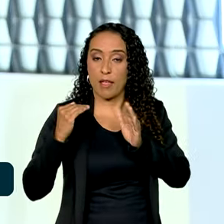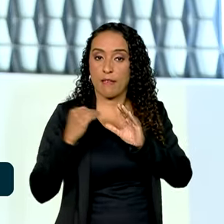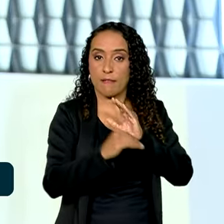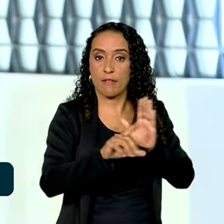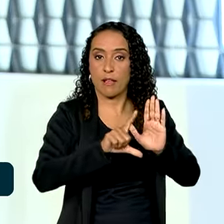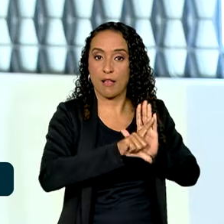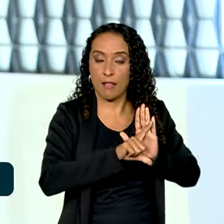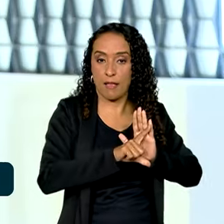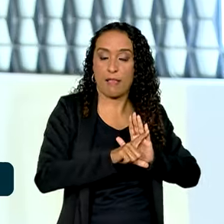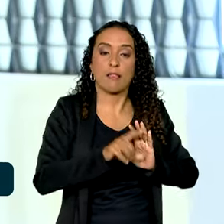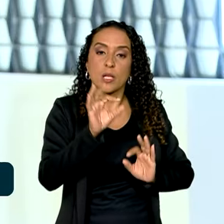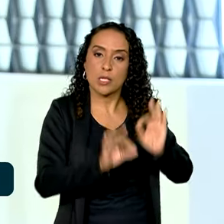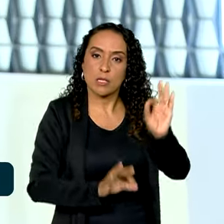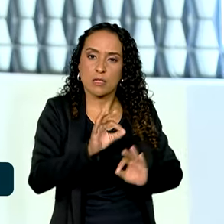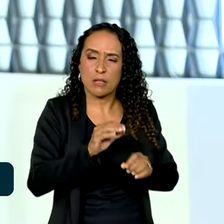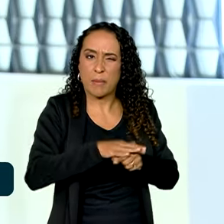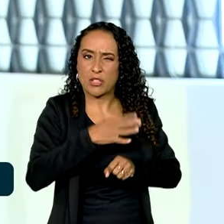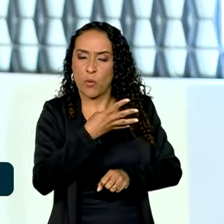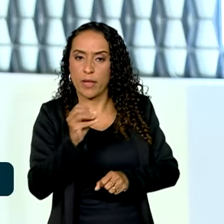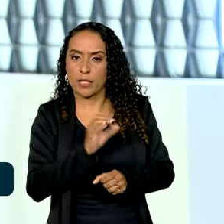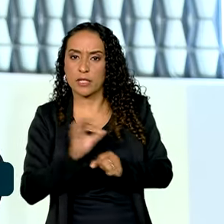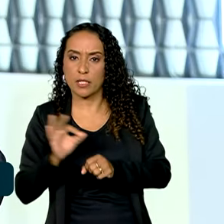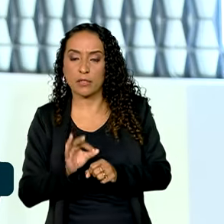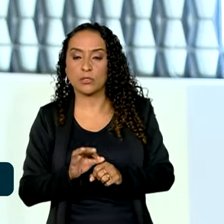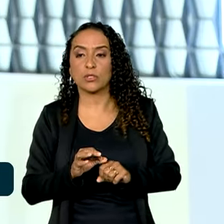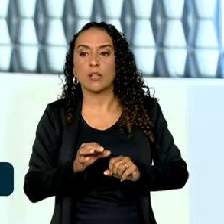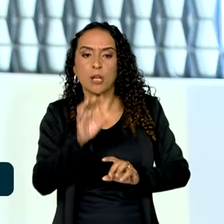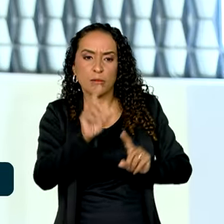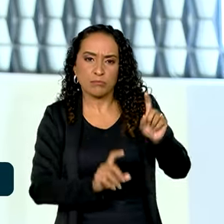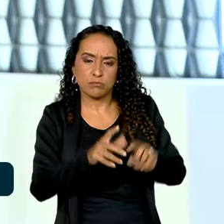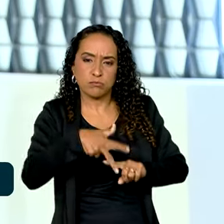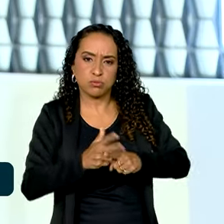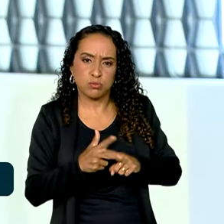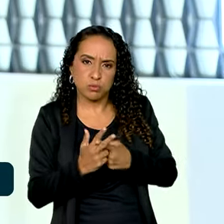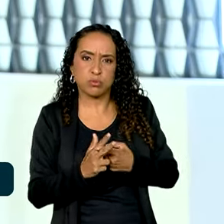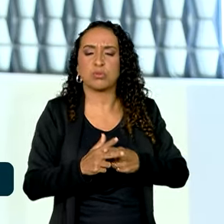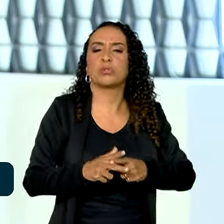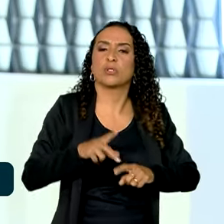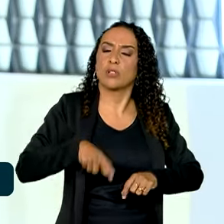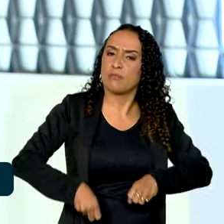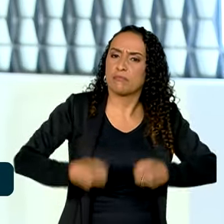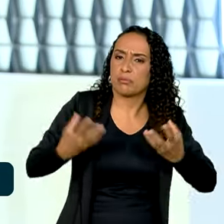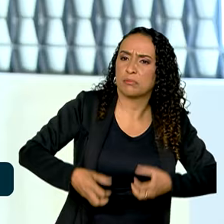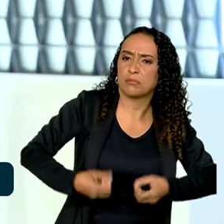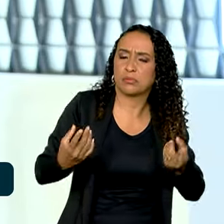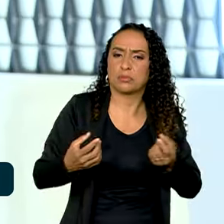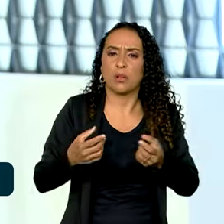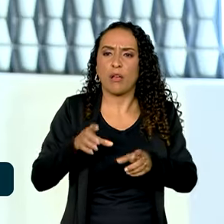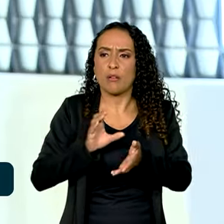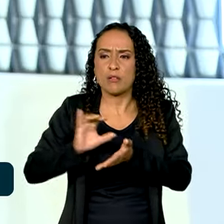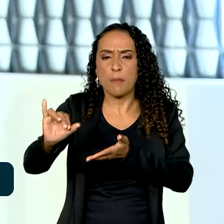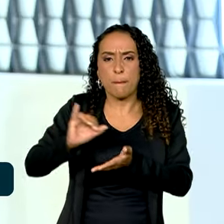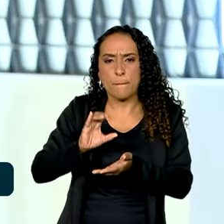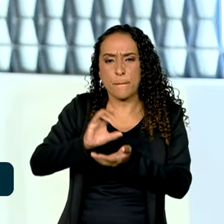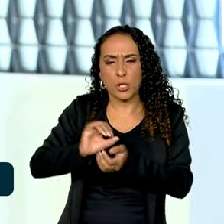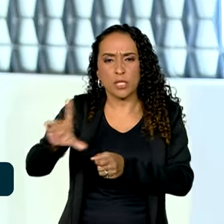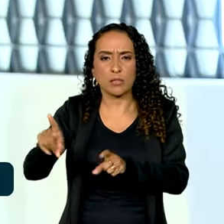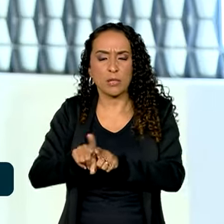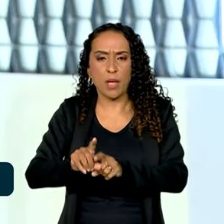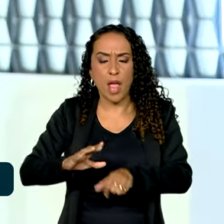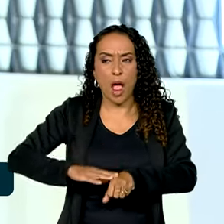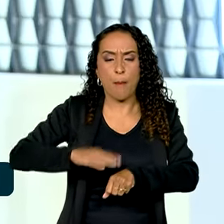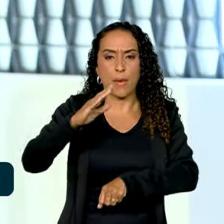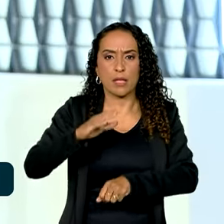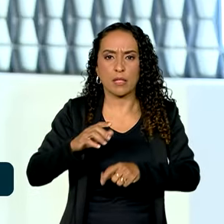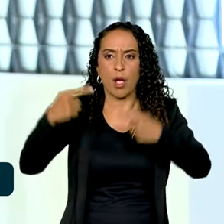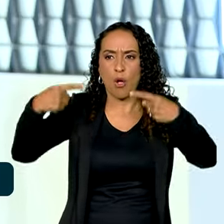40 anos. Haddad lembrou que essa reforma desonera investimento e exportações, aumentando a competitividade do país. E